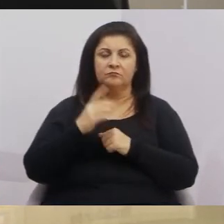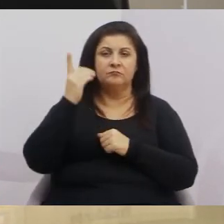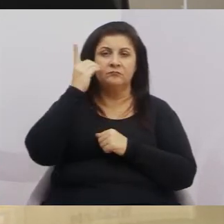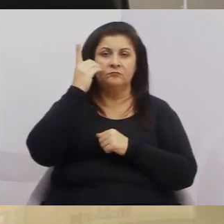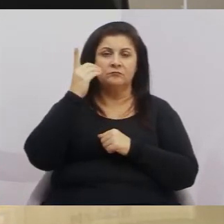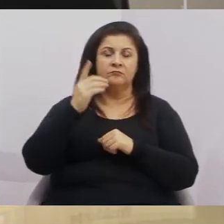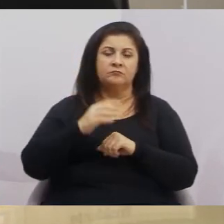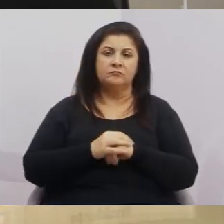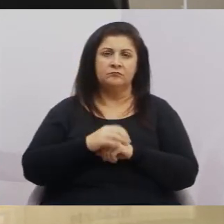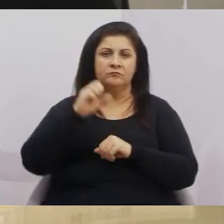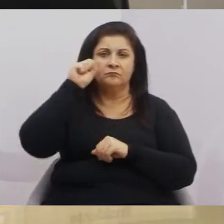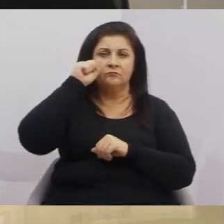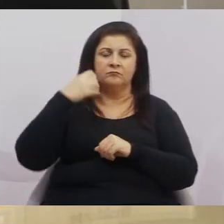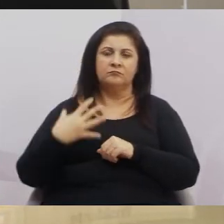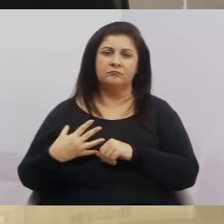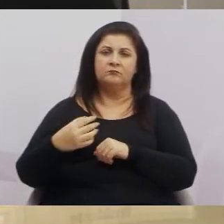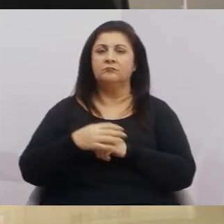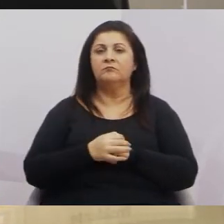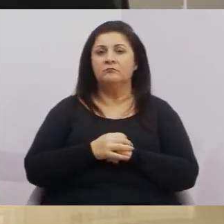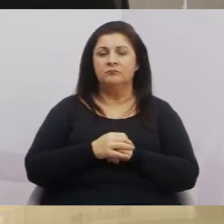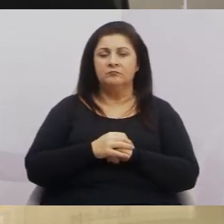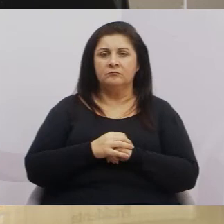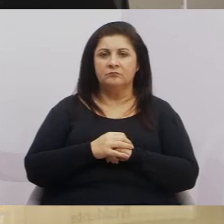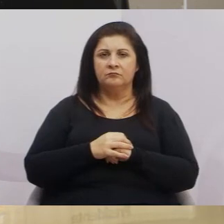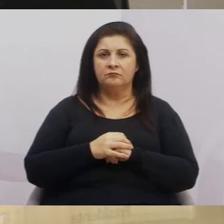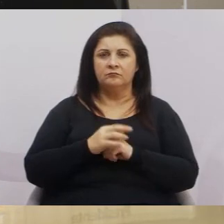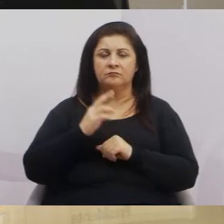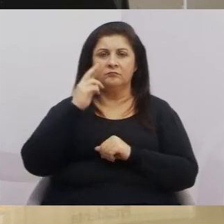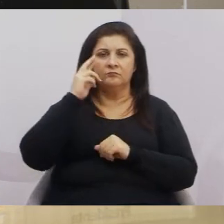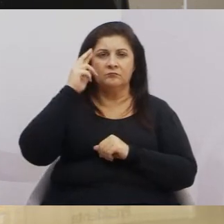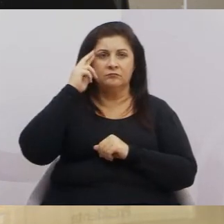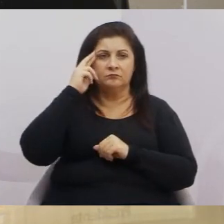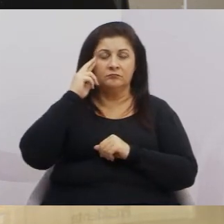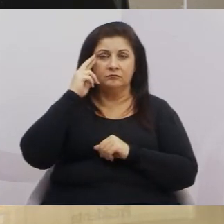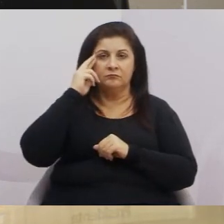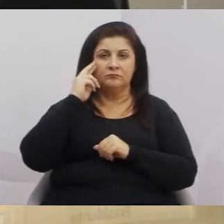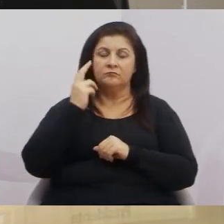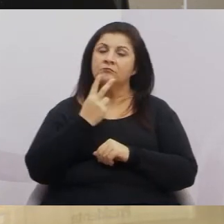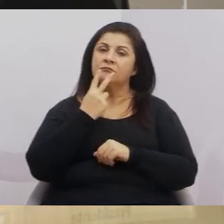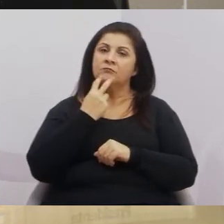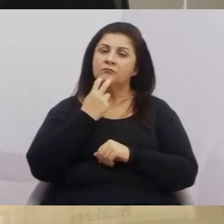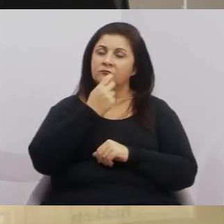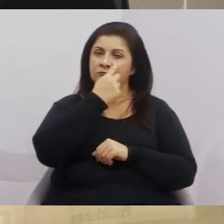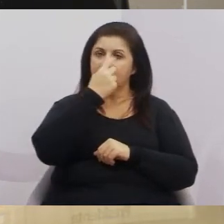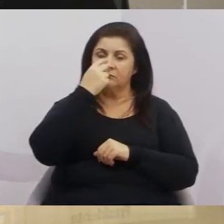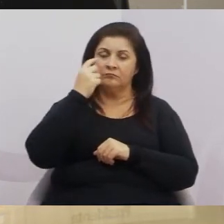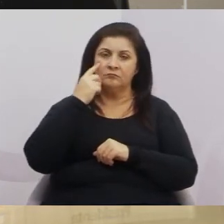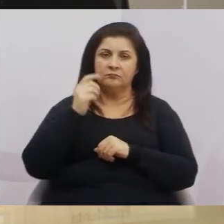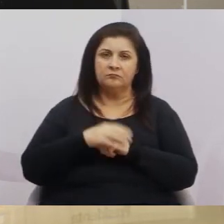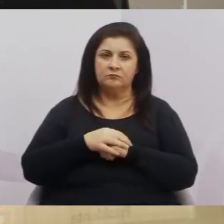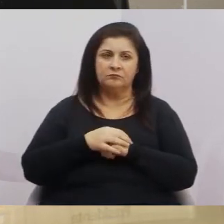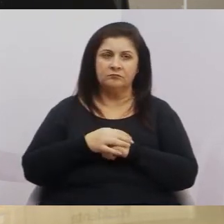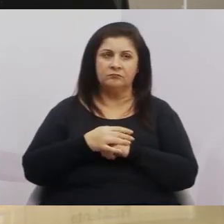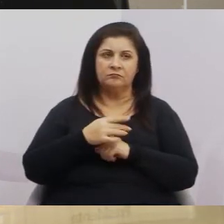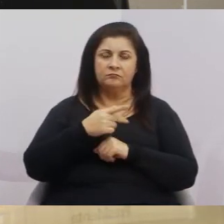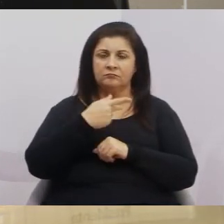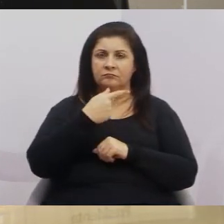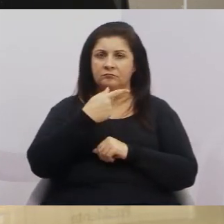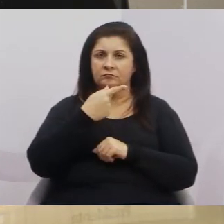Dudi, Sônia Paz, Amizade, Runinha, Valmir do Parque Meia Lua, Paulinho do Esporte.